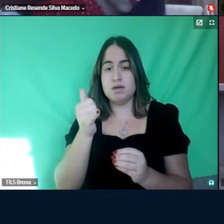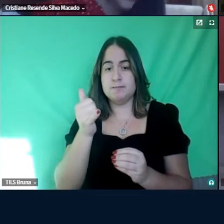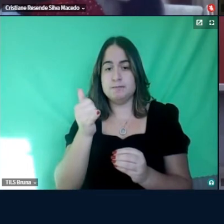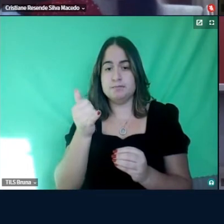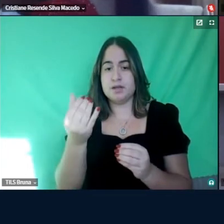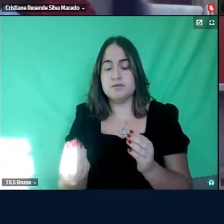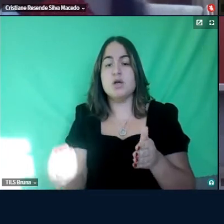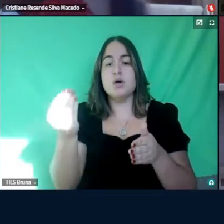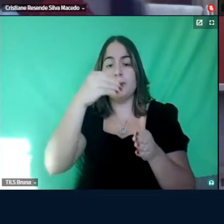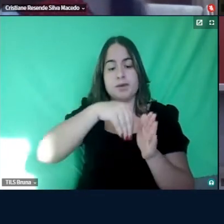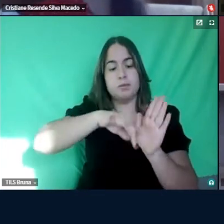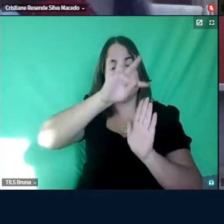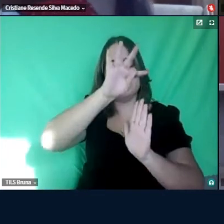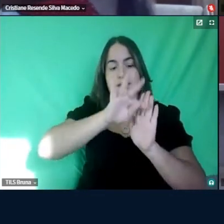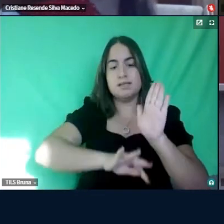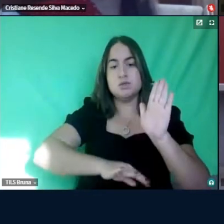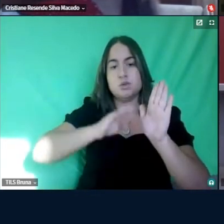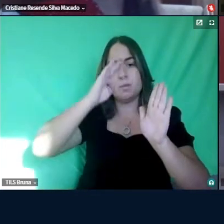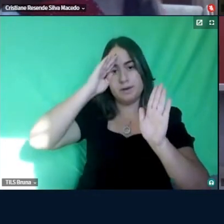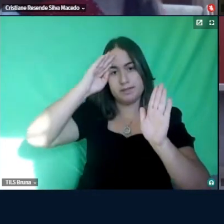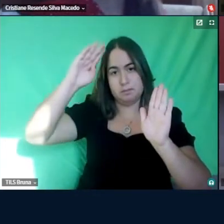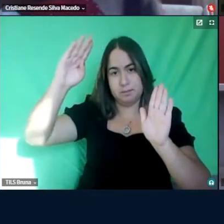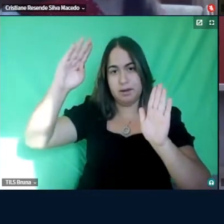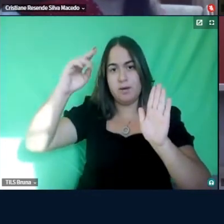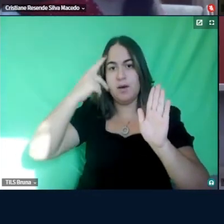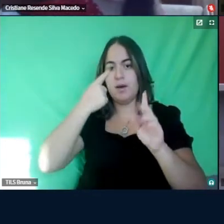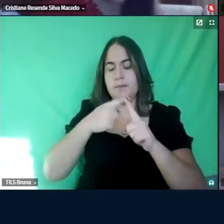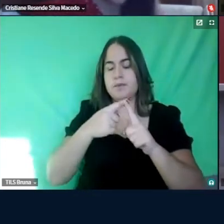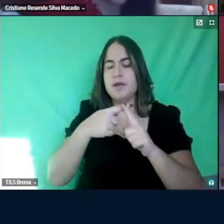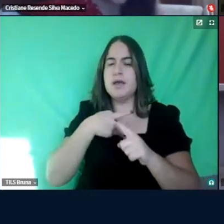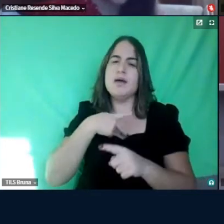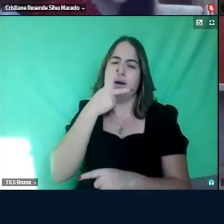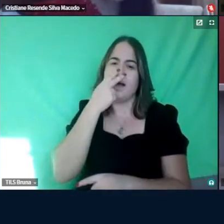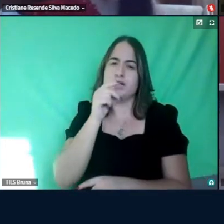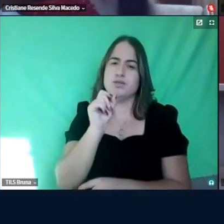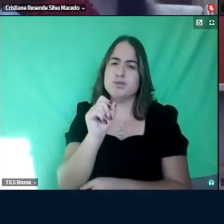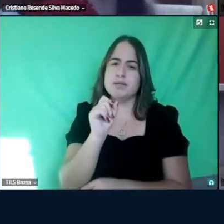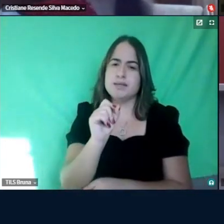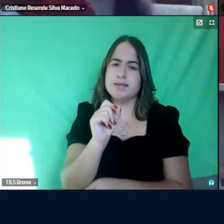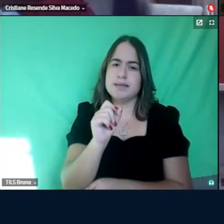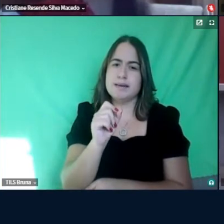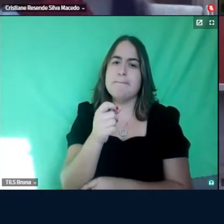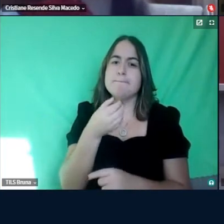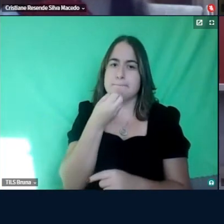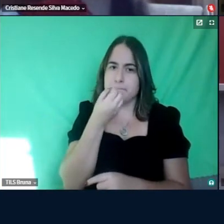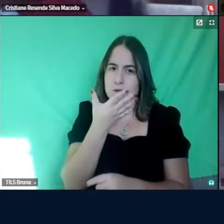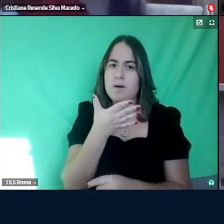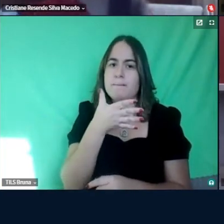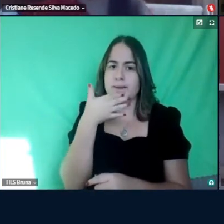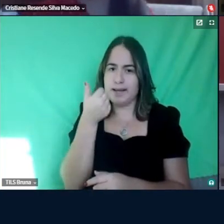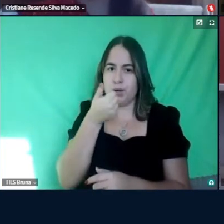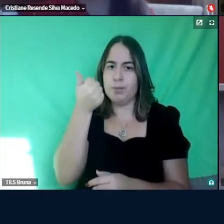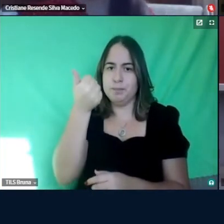para o corpo do texto, tá, porque eu acho que merece, tá bom?